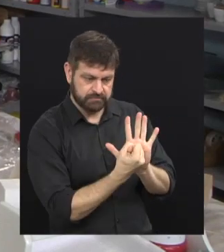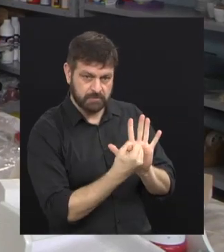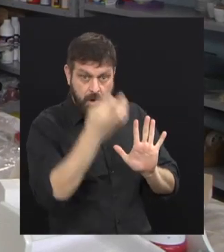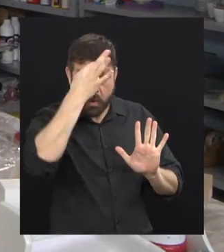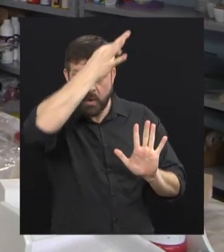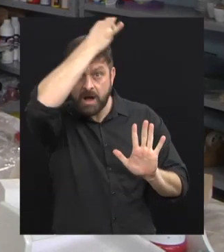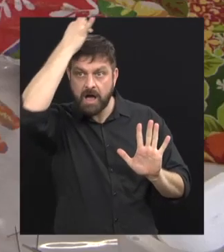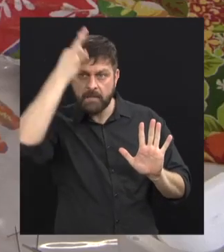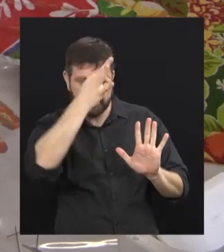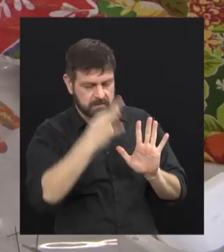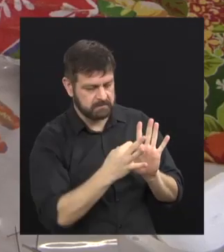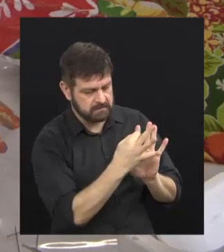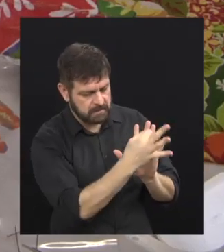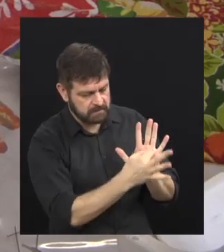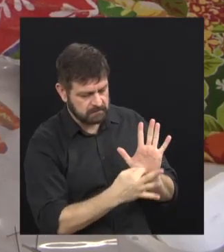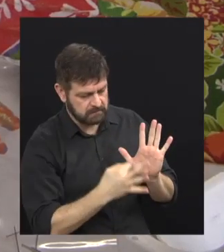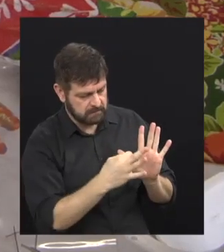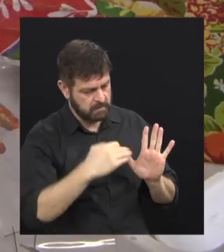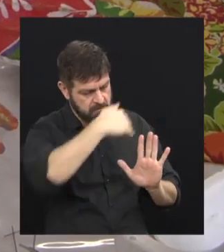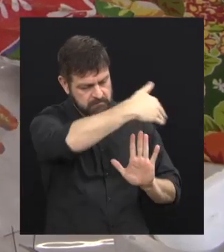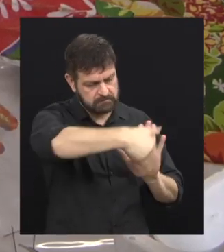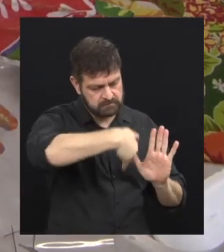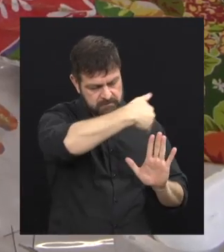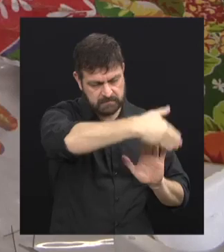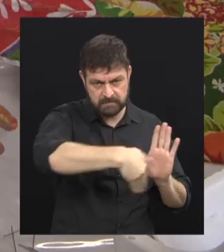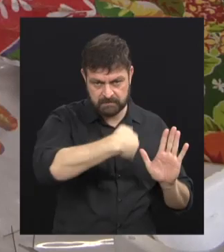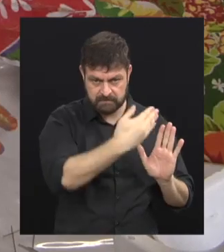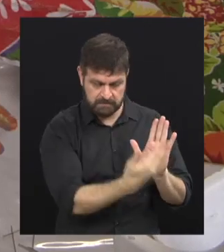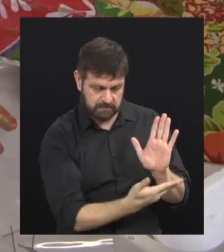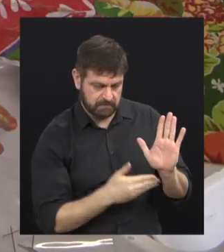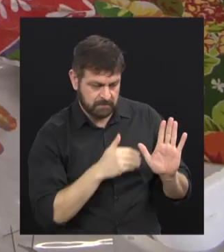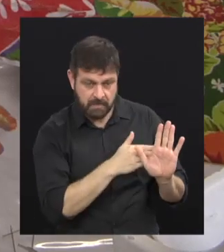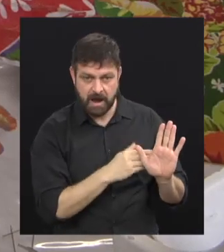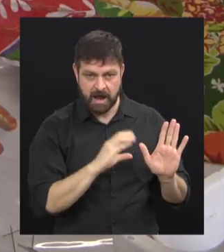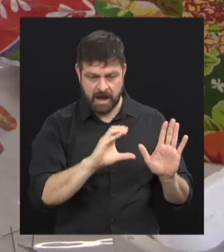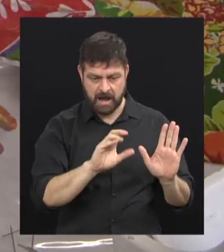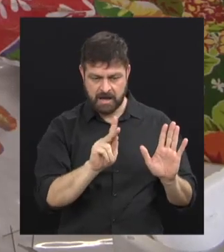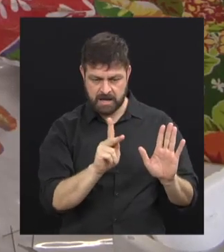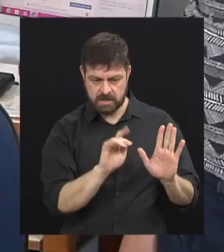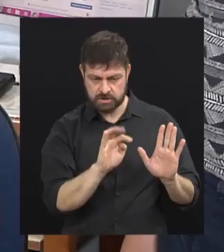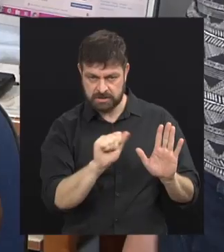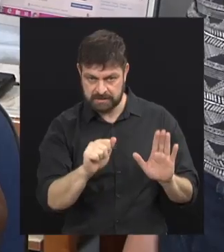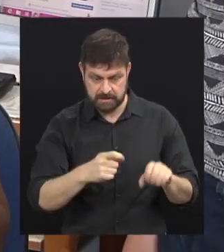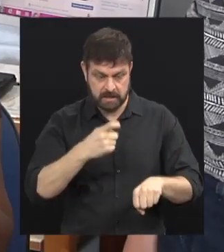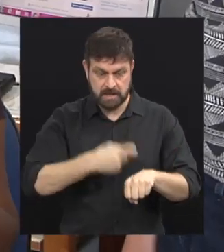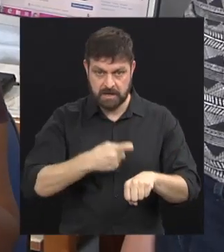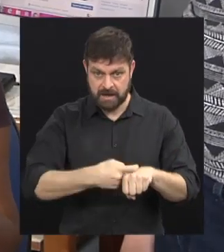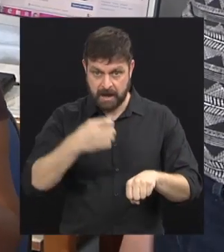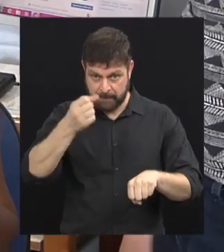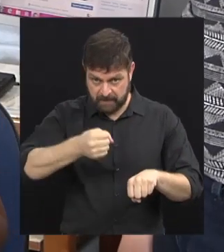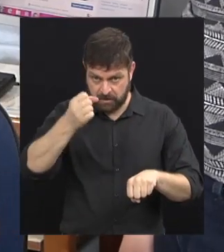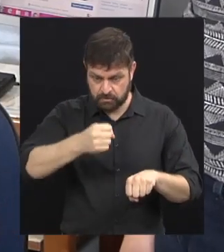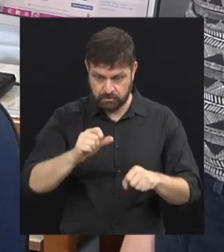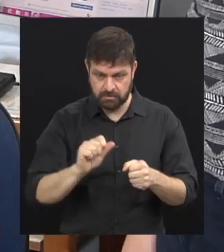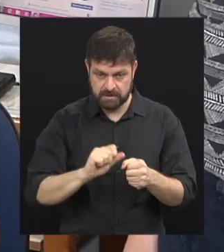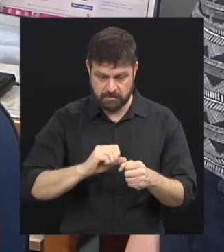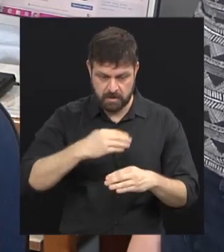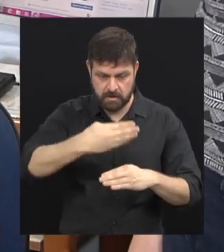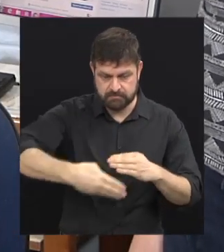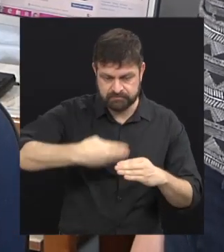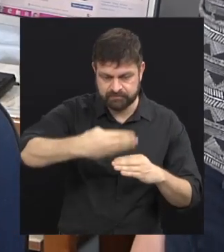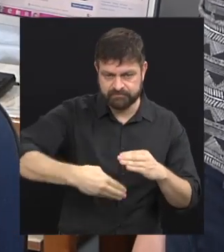envolvido na chita. Então, olha, você pode ver que trabalhamos, é uma peça em gesso revestida no